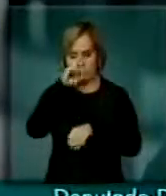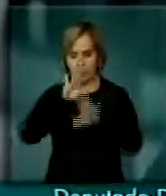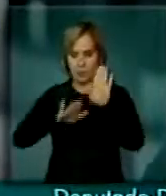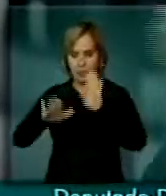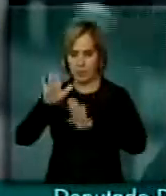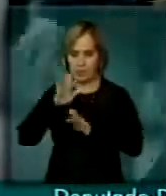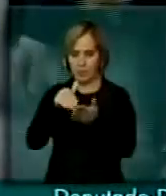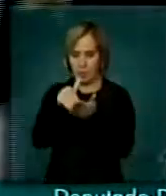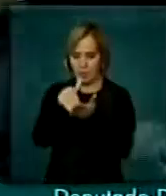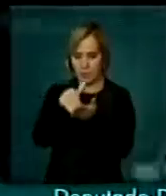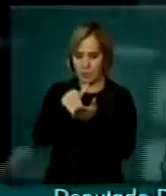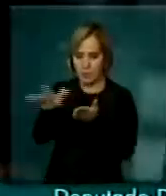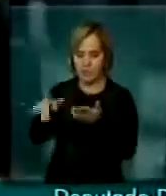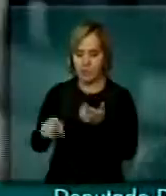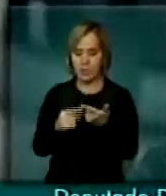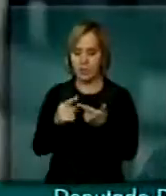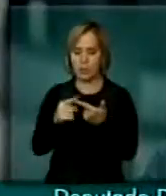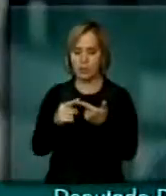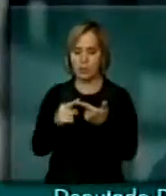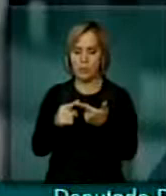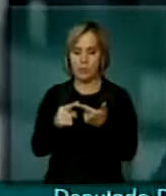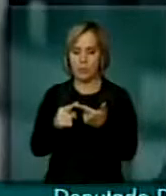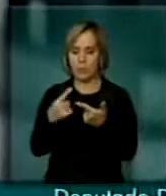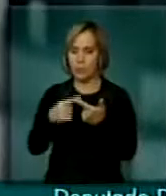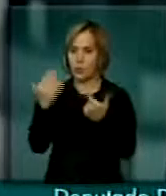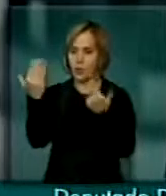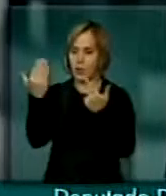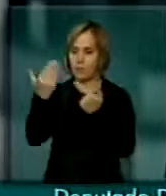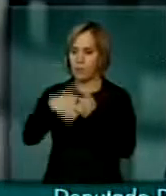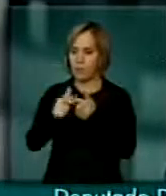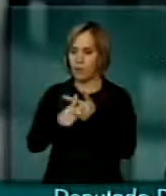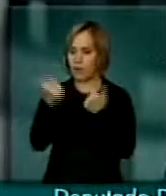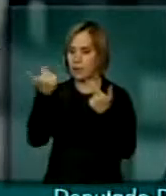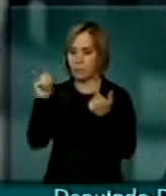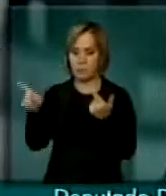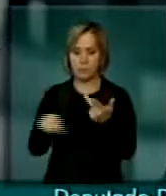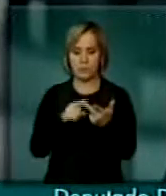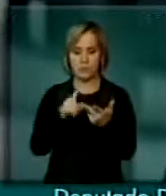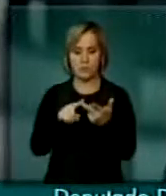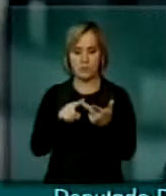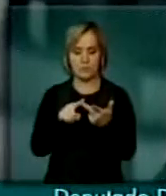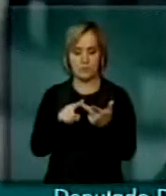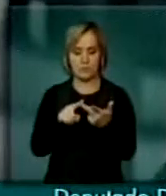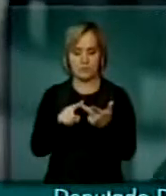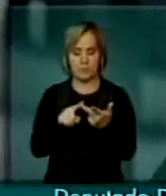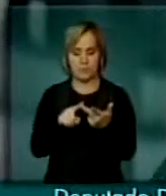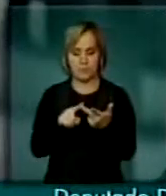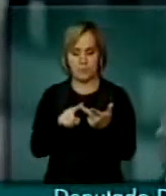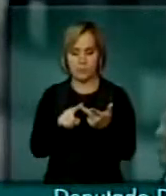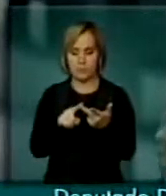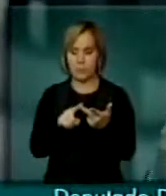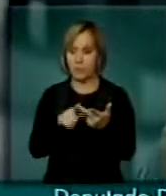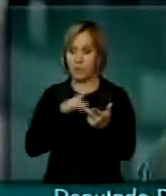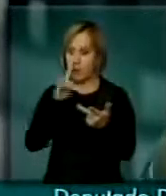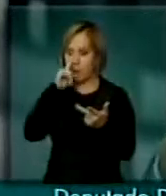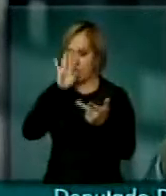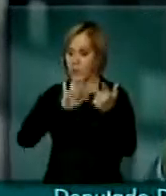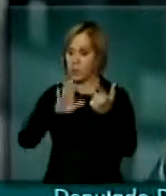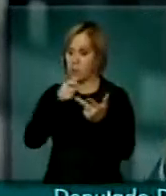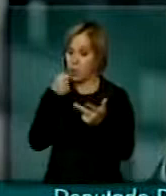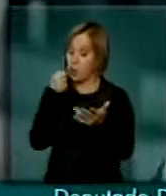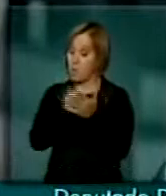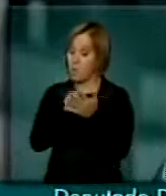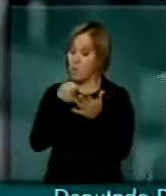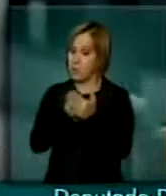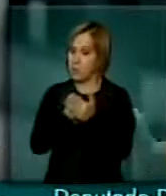comprova que aumentou, há perigo de demissão, há perigo de pressão do próprio